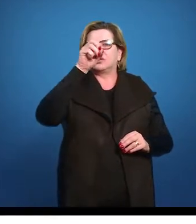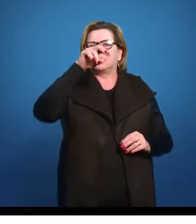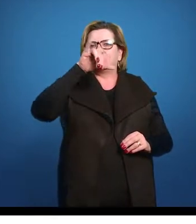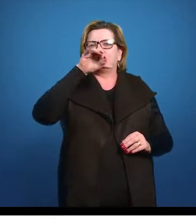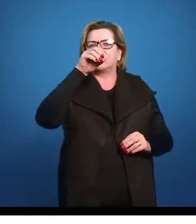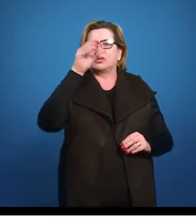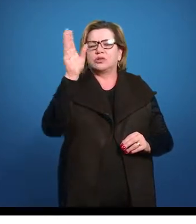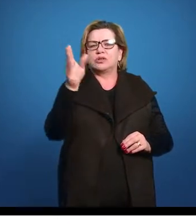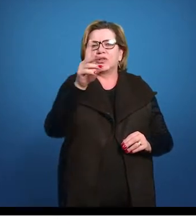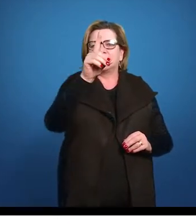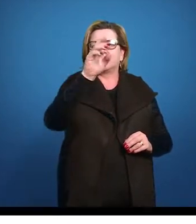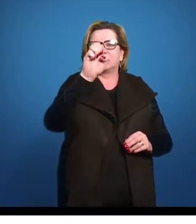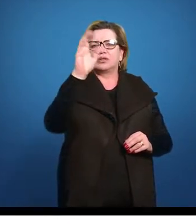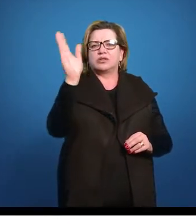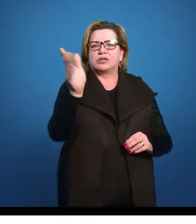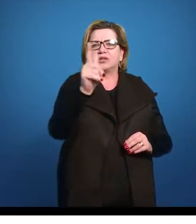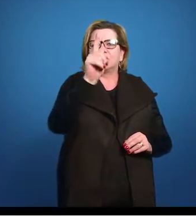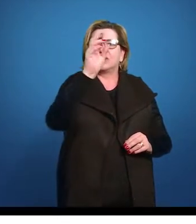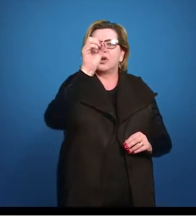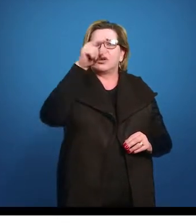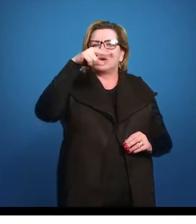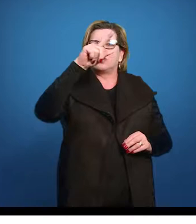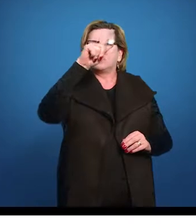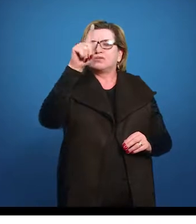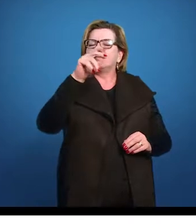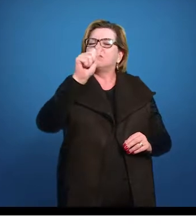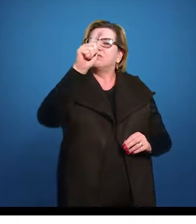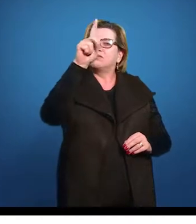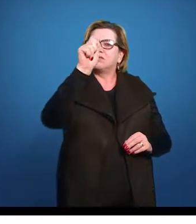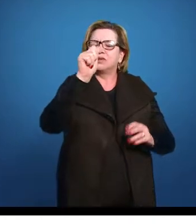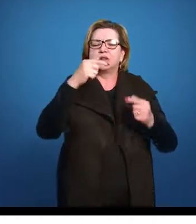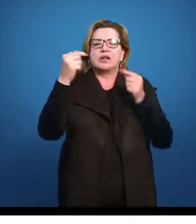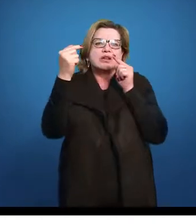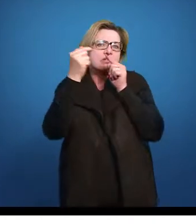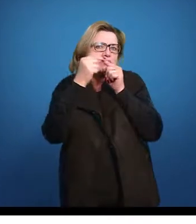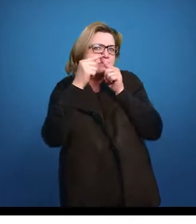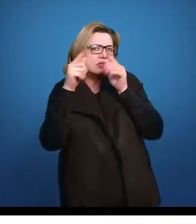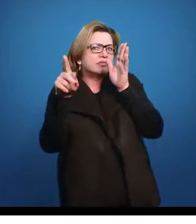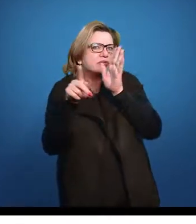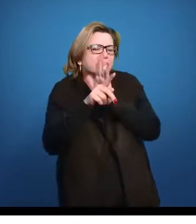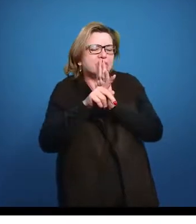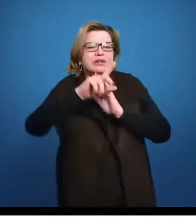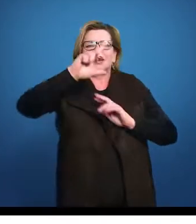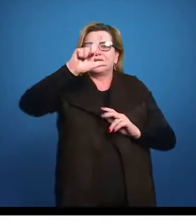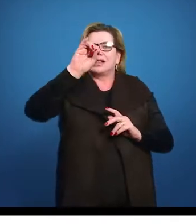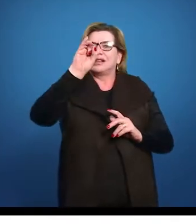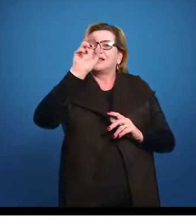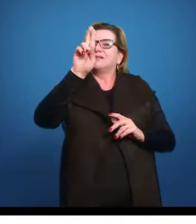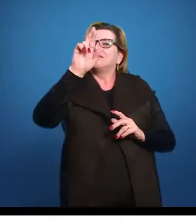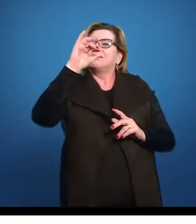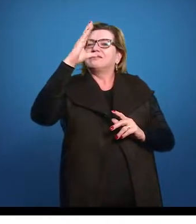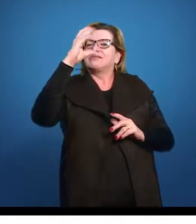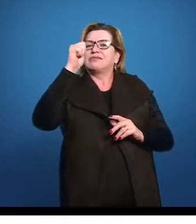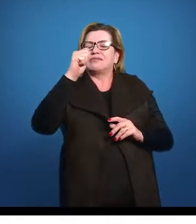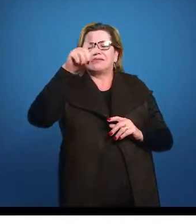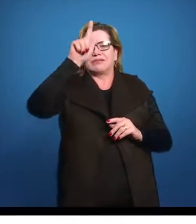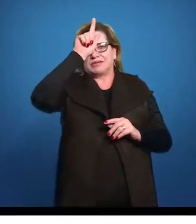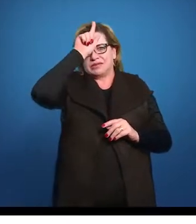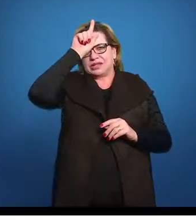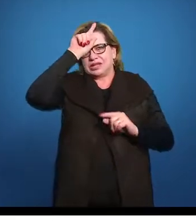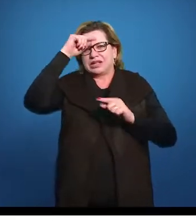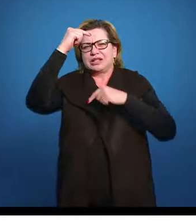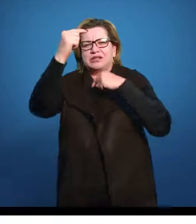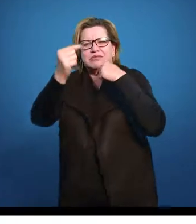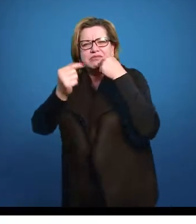numa lírica grega, e que foi retomada depois pela lírica latina e retomada mais tarde pela lírica